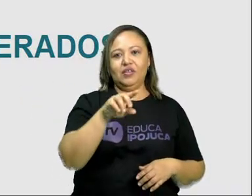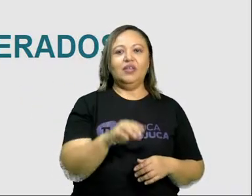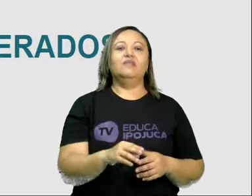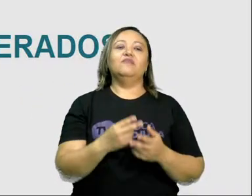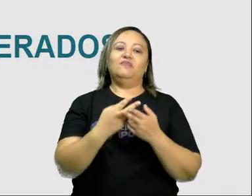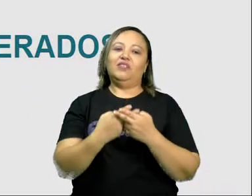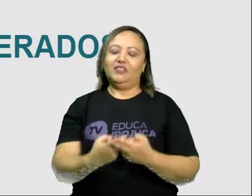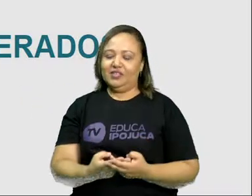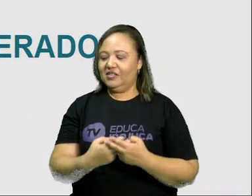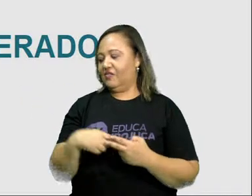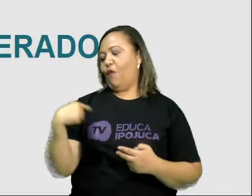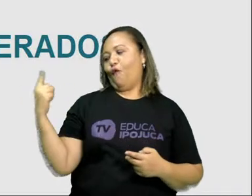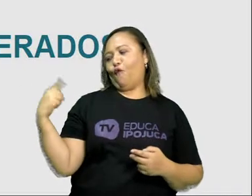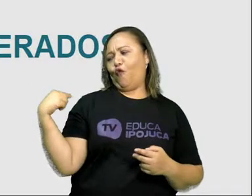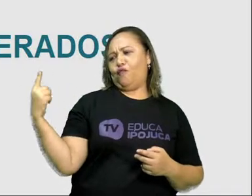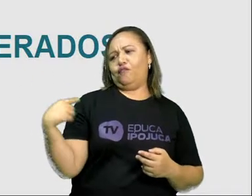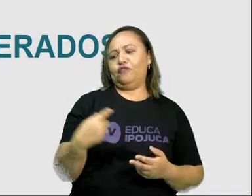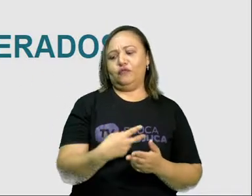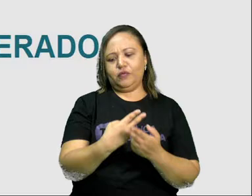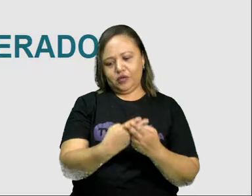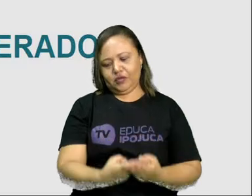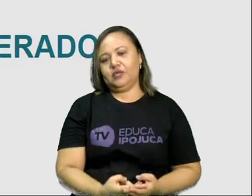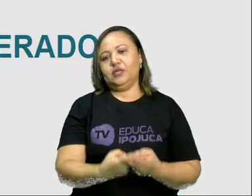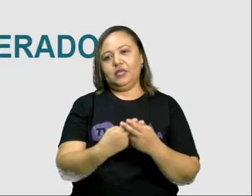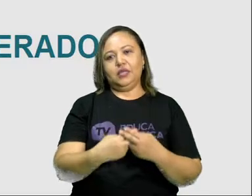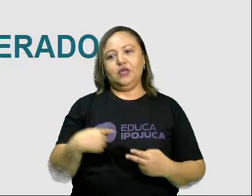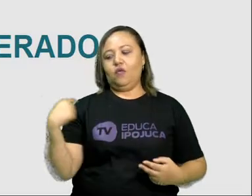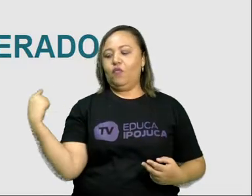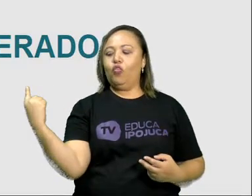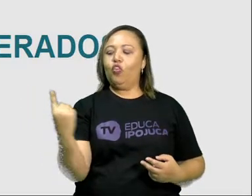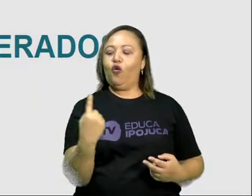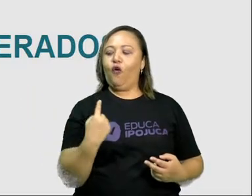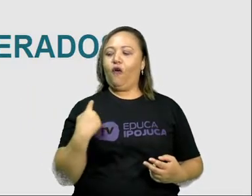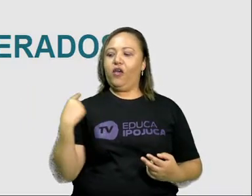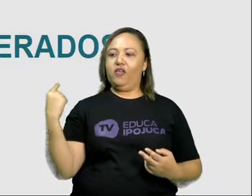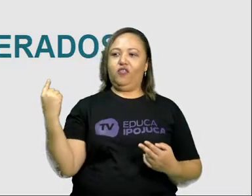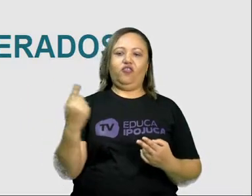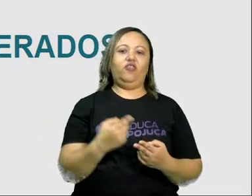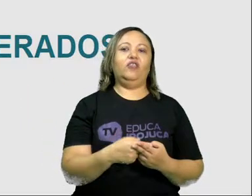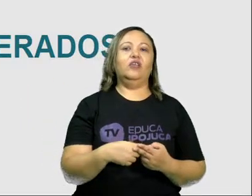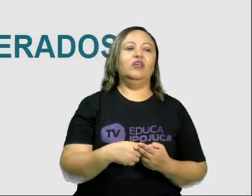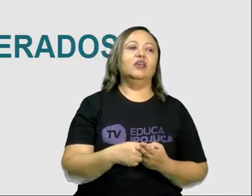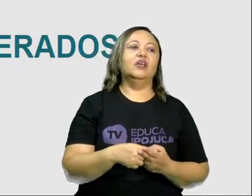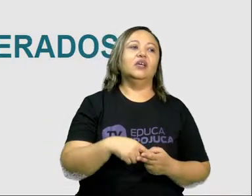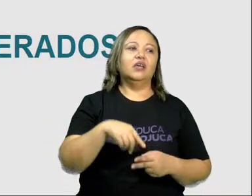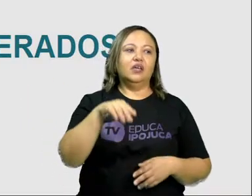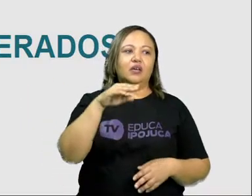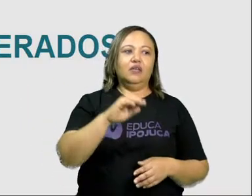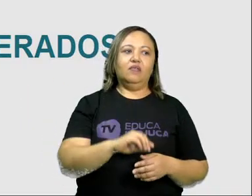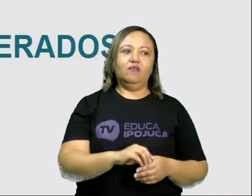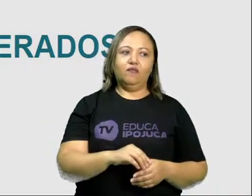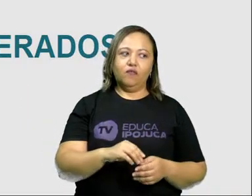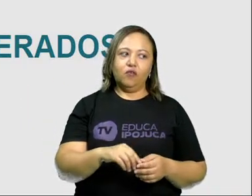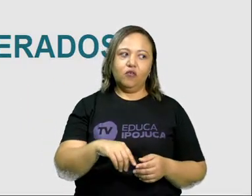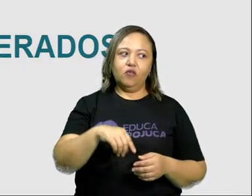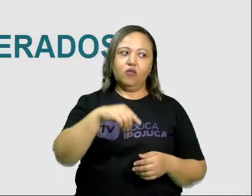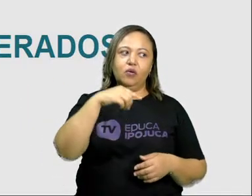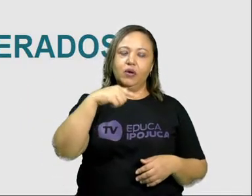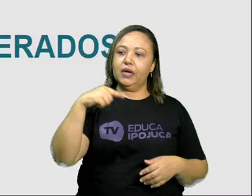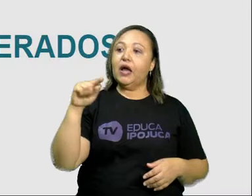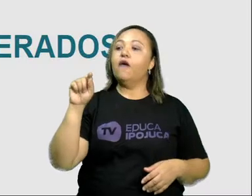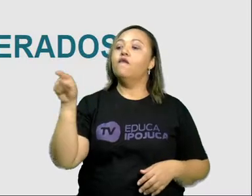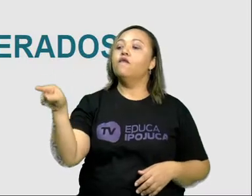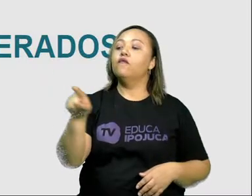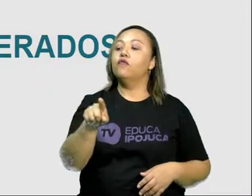Quem fomos? Se fomos, nós fomos. Acredite, foram